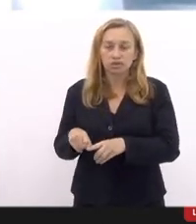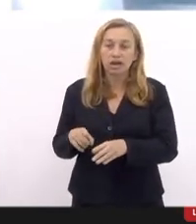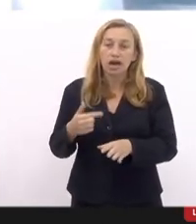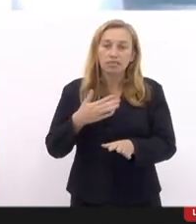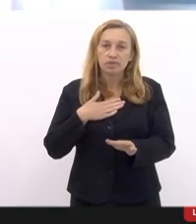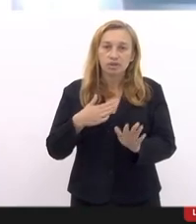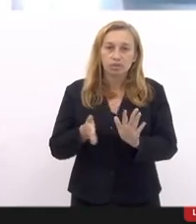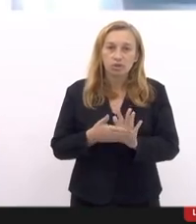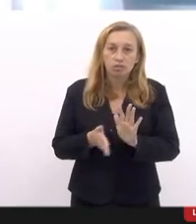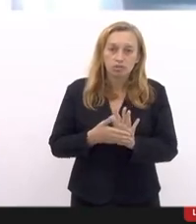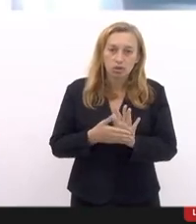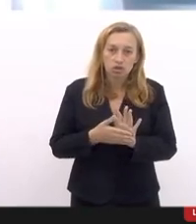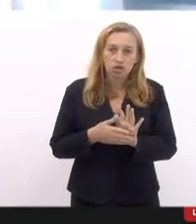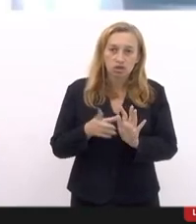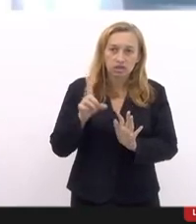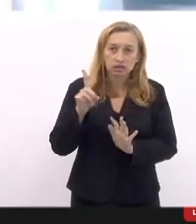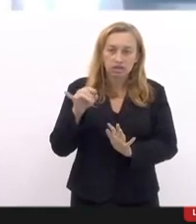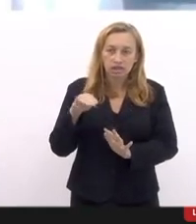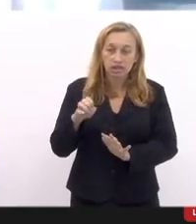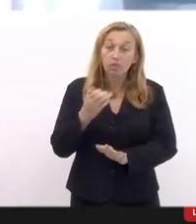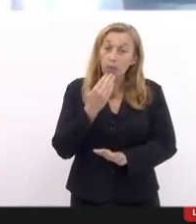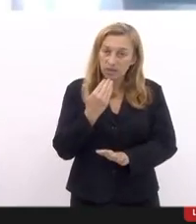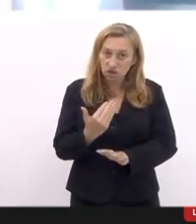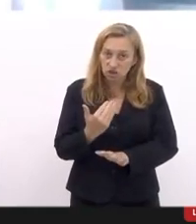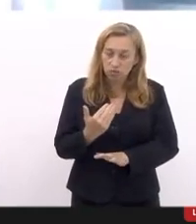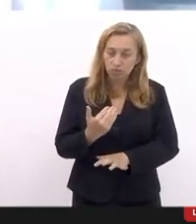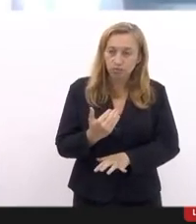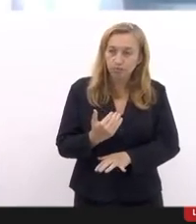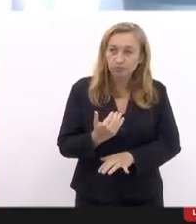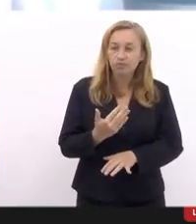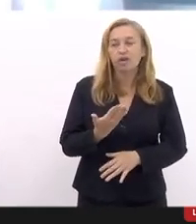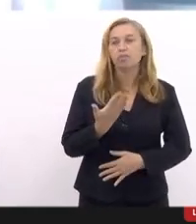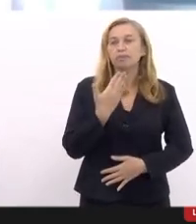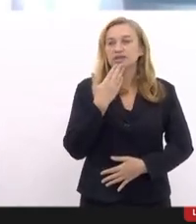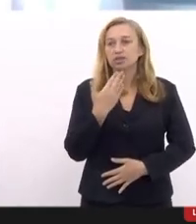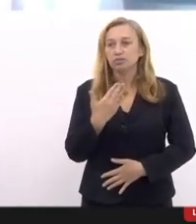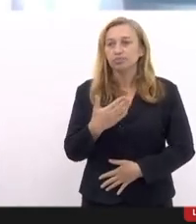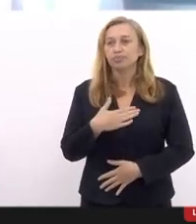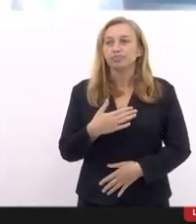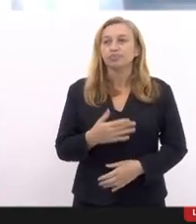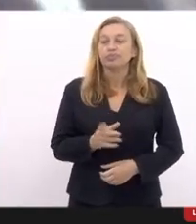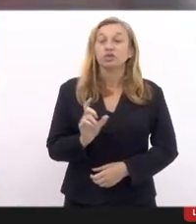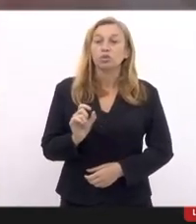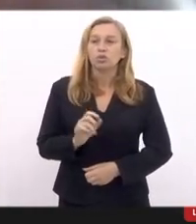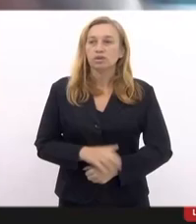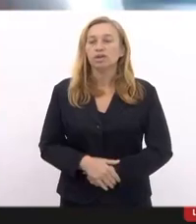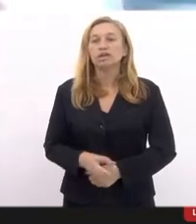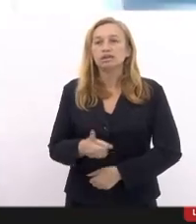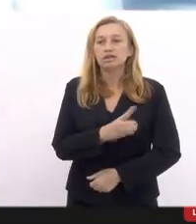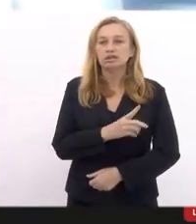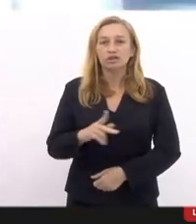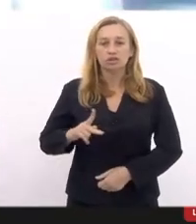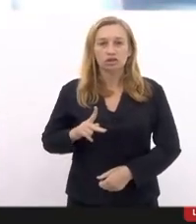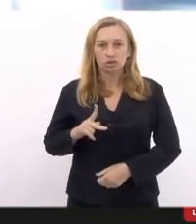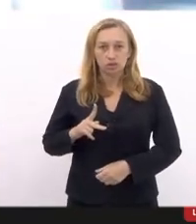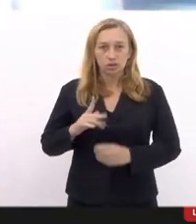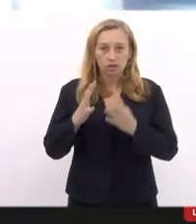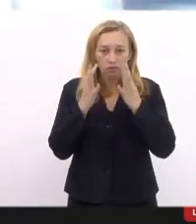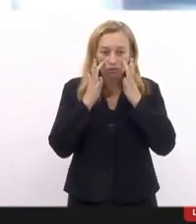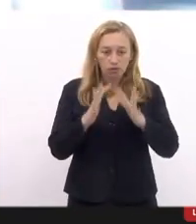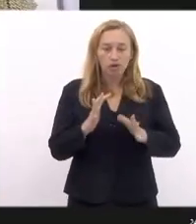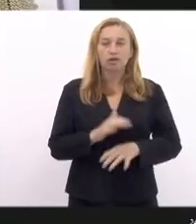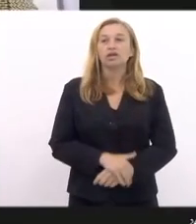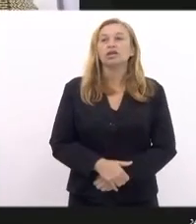minha proposta, Daniel, minha proposta não, meu pedido, meu apelo, é que a defensoria sintetize isso